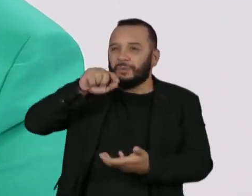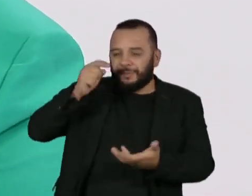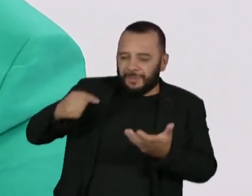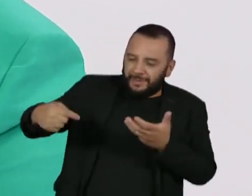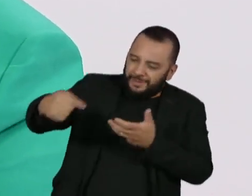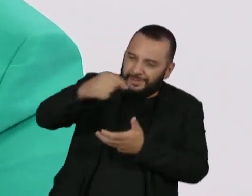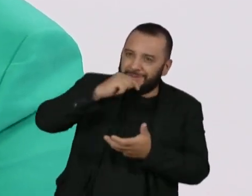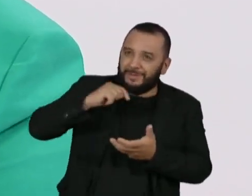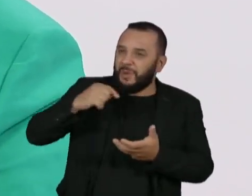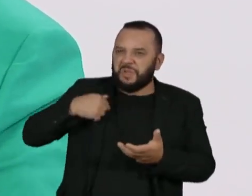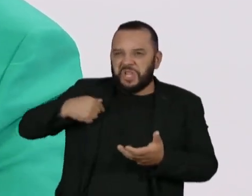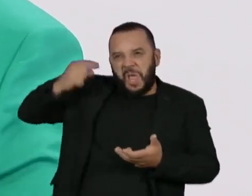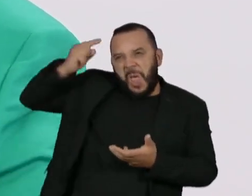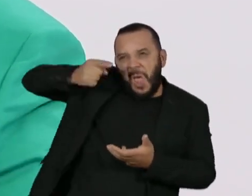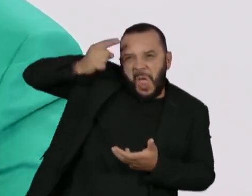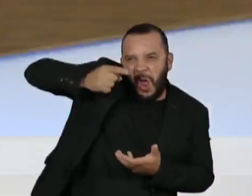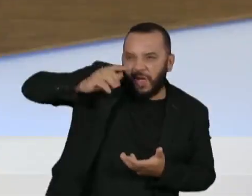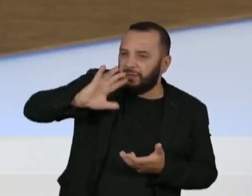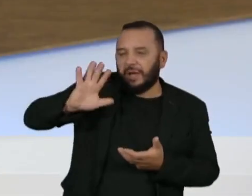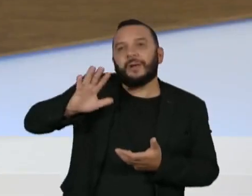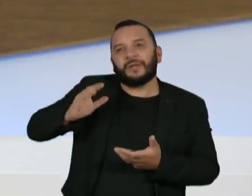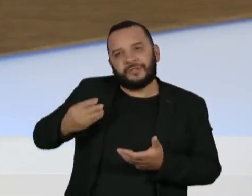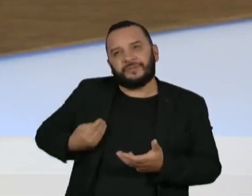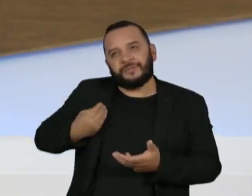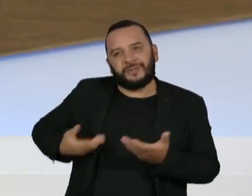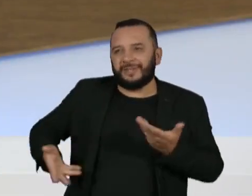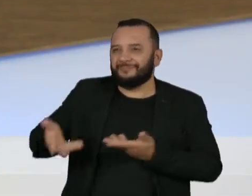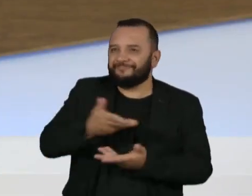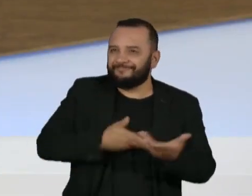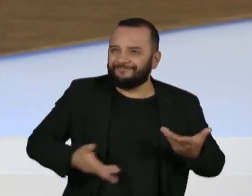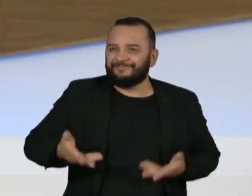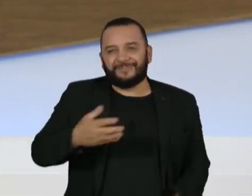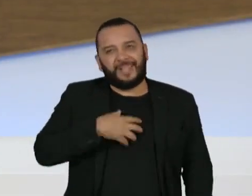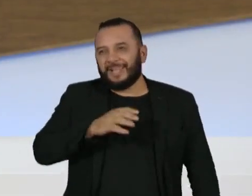Não é para a gente dominar, mas para a gente conviver. E aí, vamos em frente.